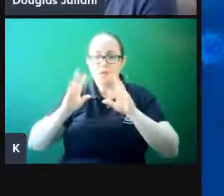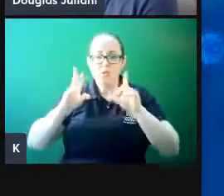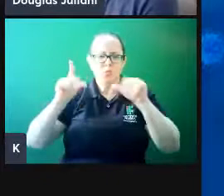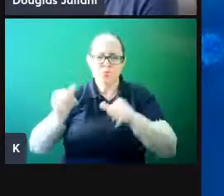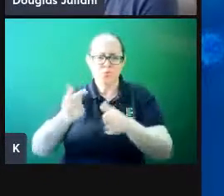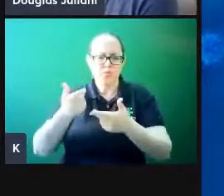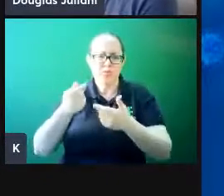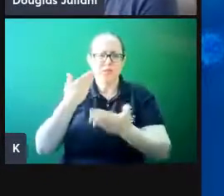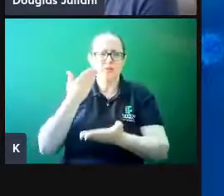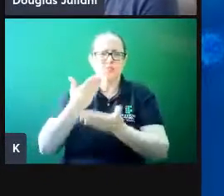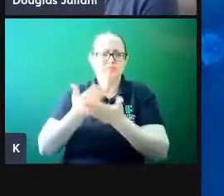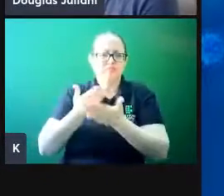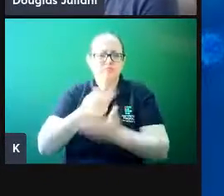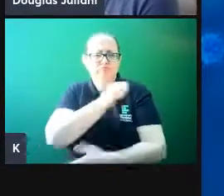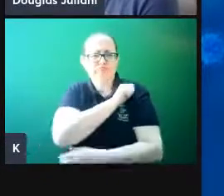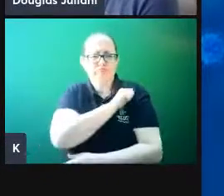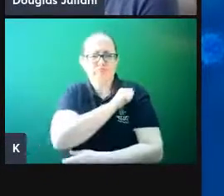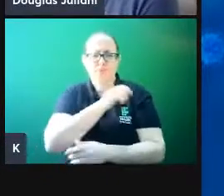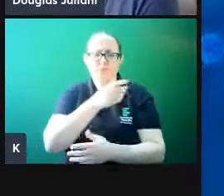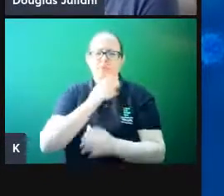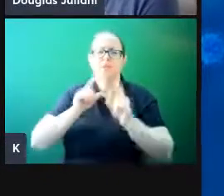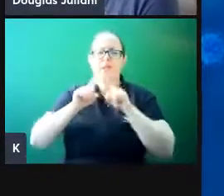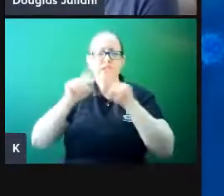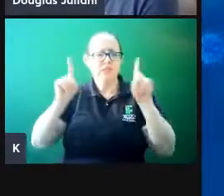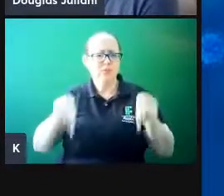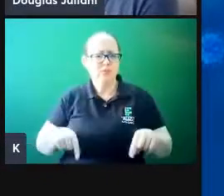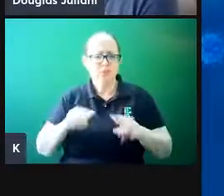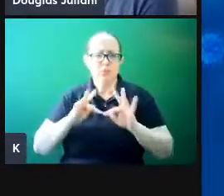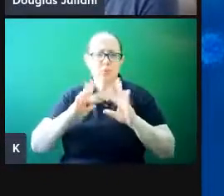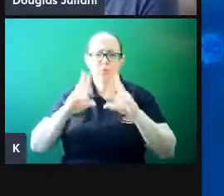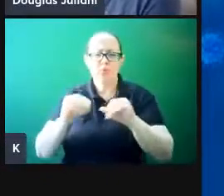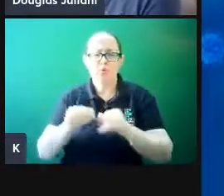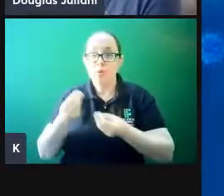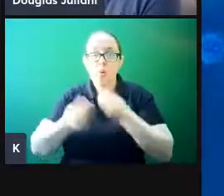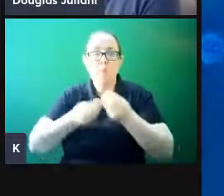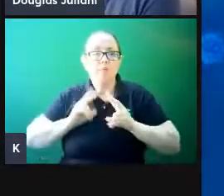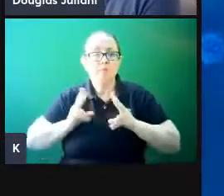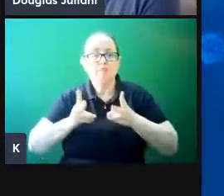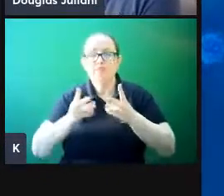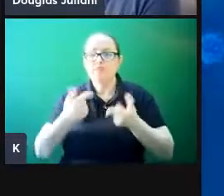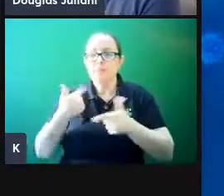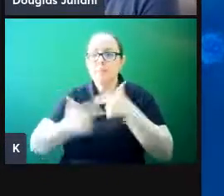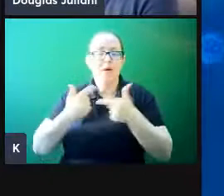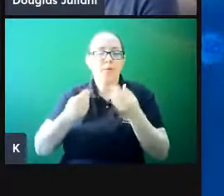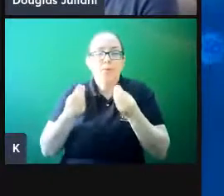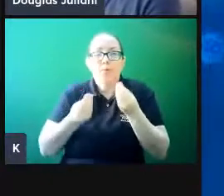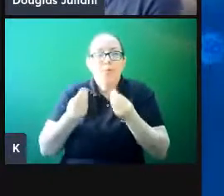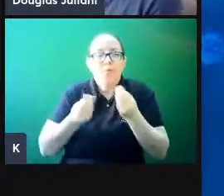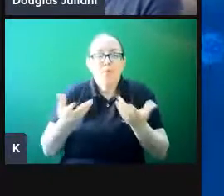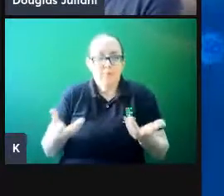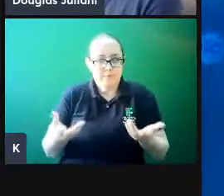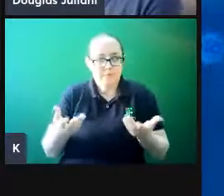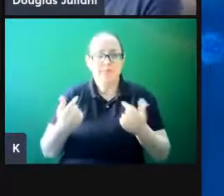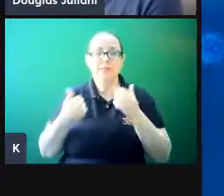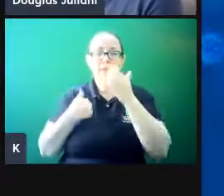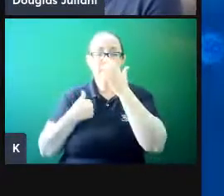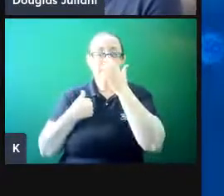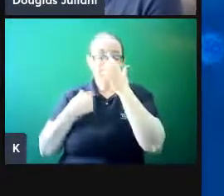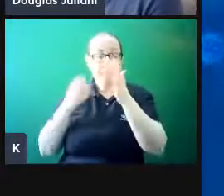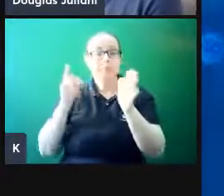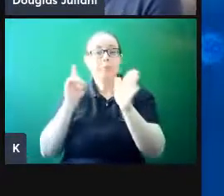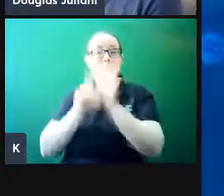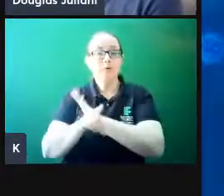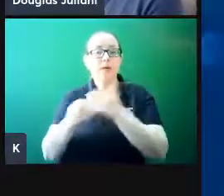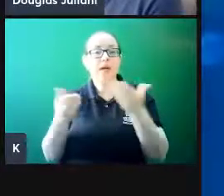estudantes, servidores e a comunidade externa também, de continuar o trabalho. A pergunta que eu faço então, que eu coloco